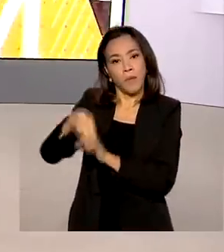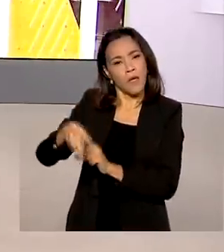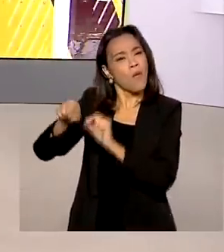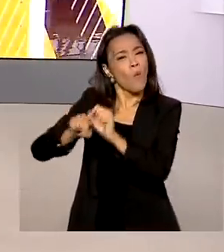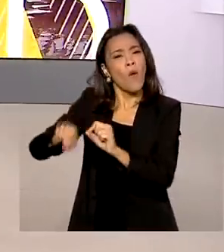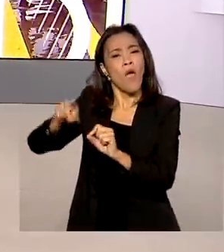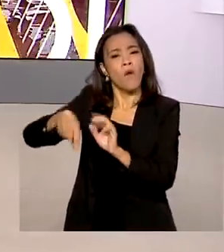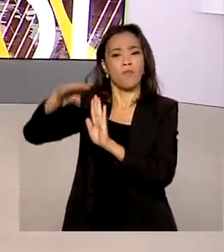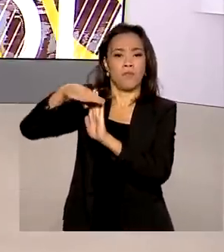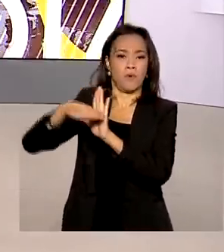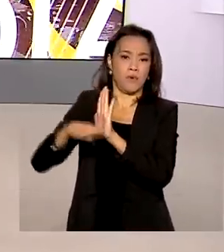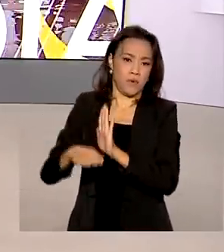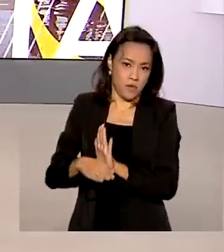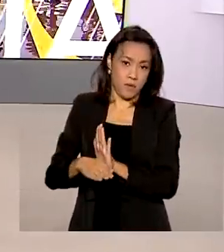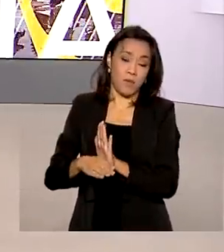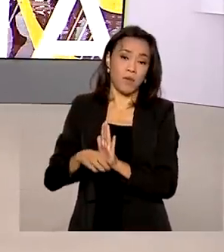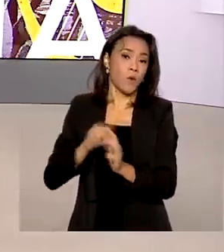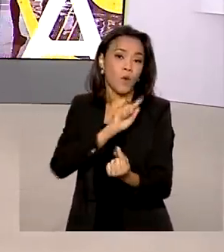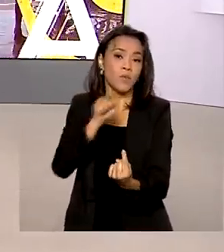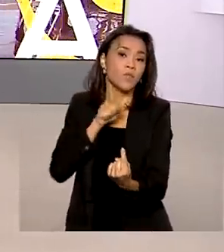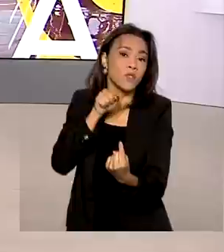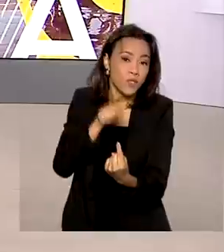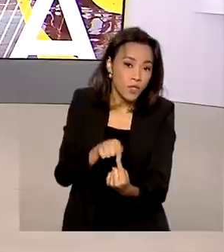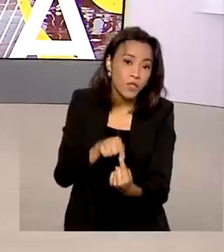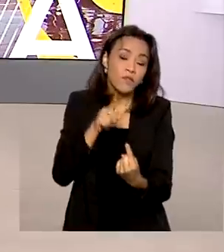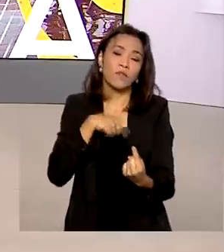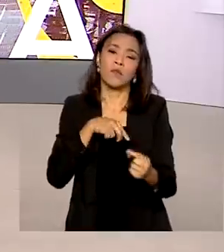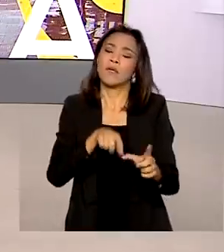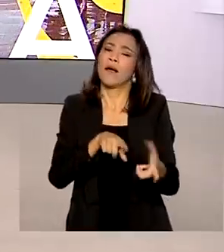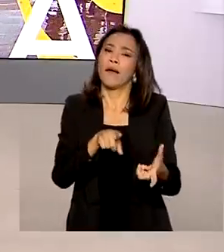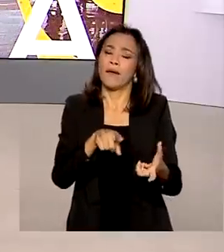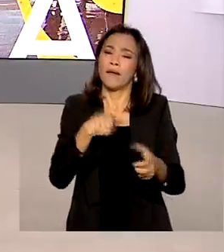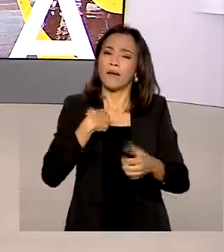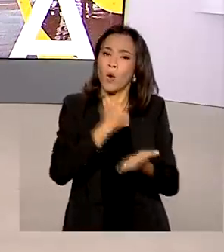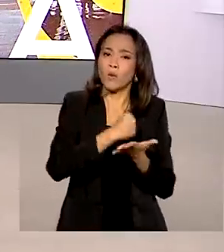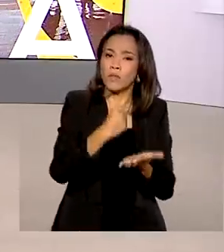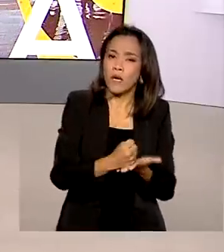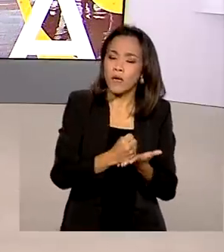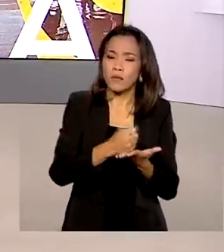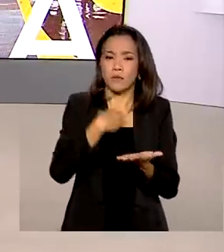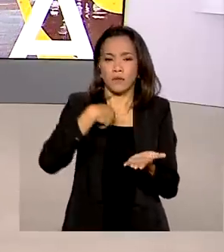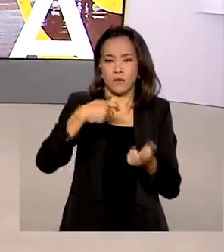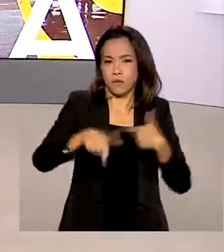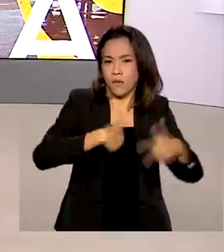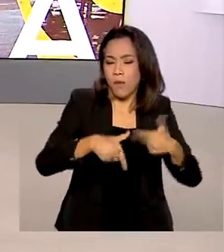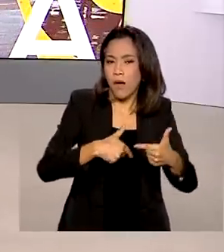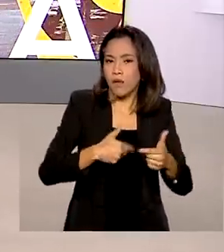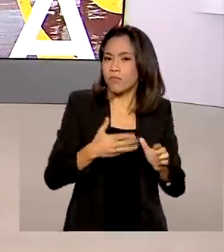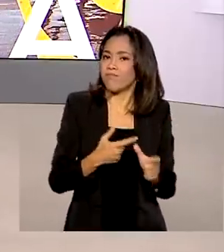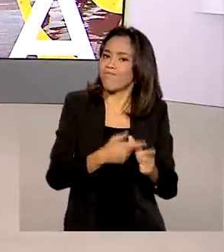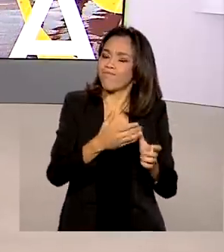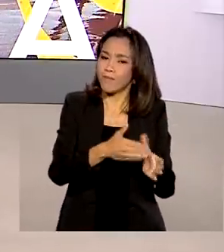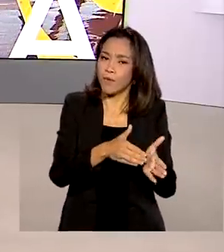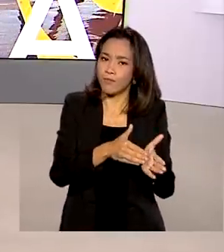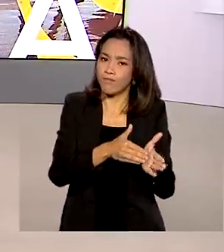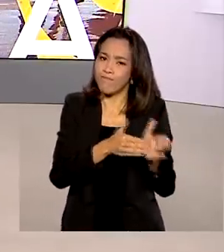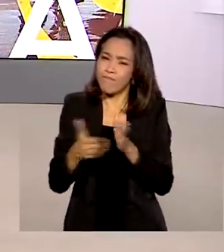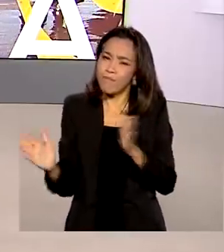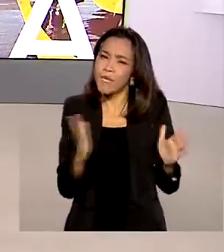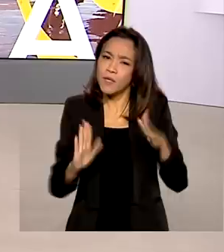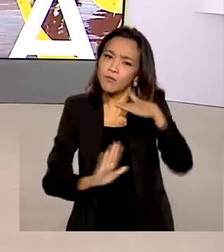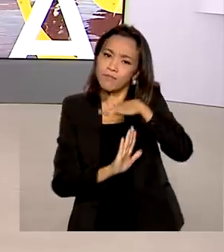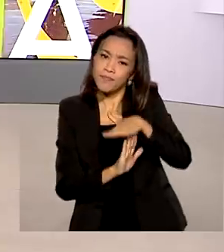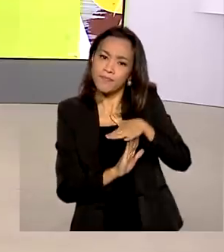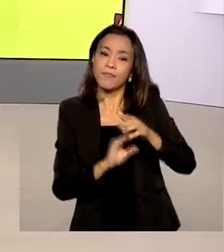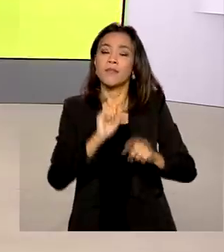redução da jornada ou de trabalho ou a suspensão temporária do contrato. As regras para o pagamento da segunda rodada do bem